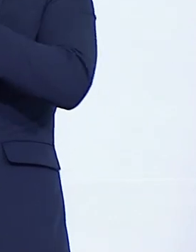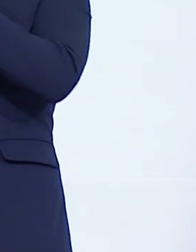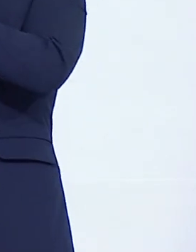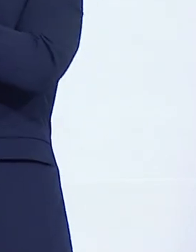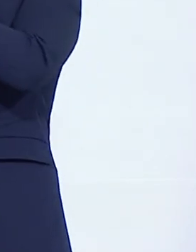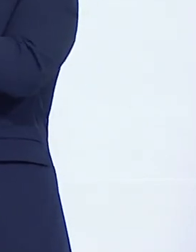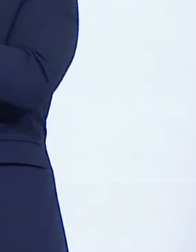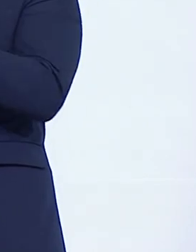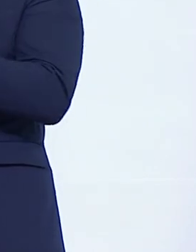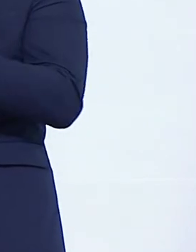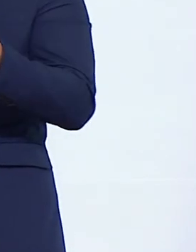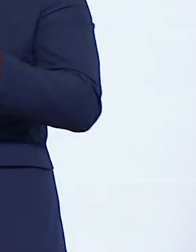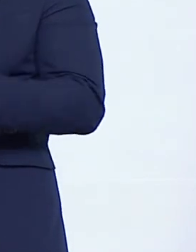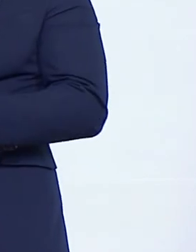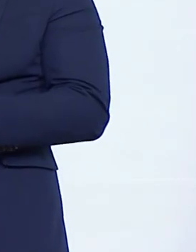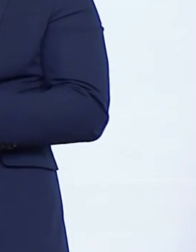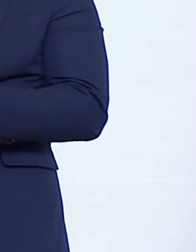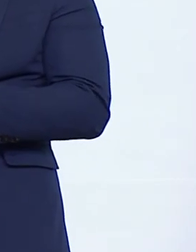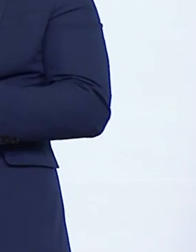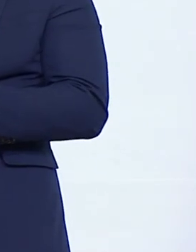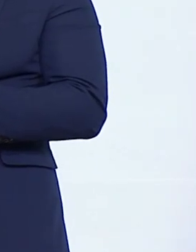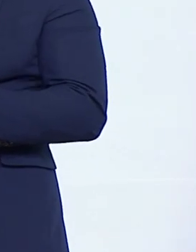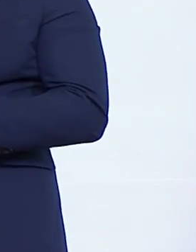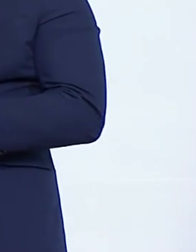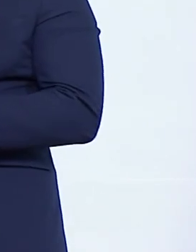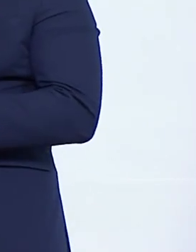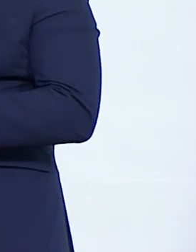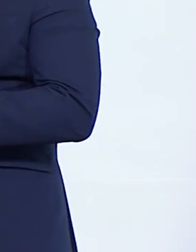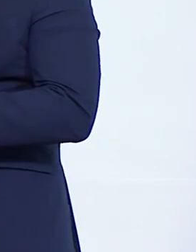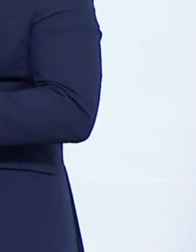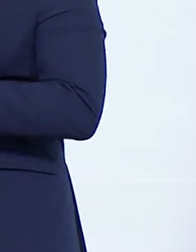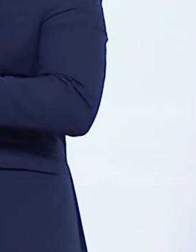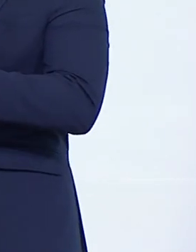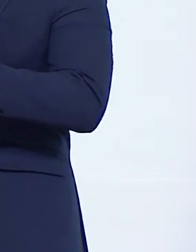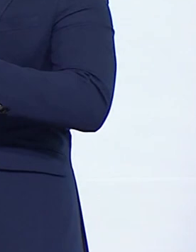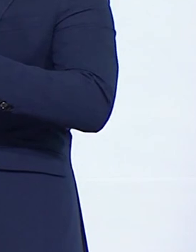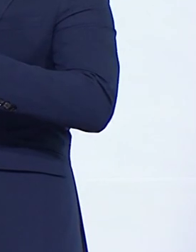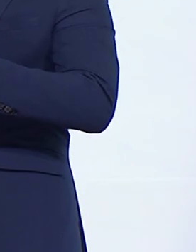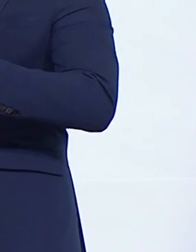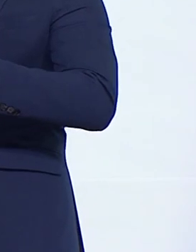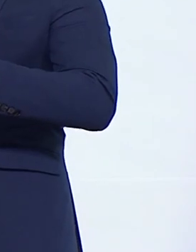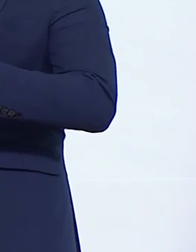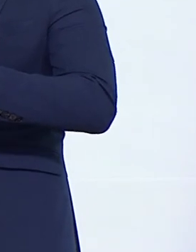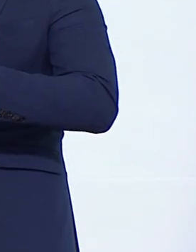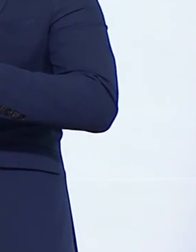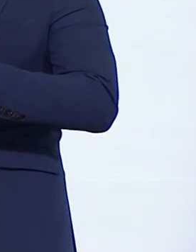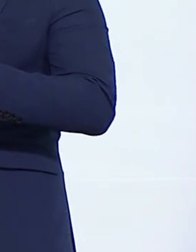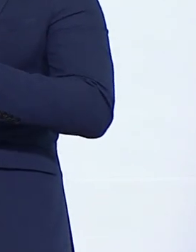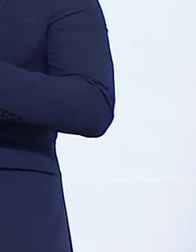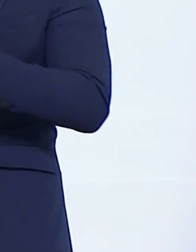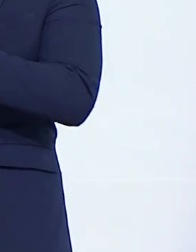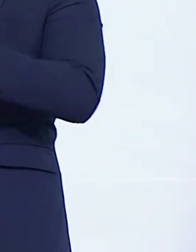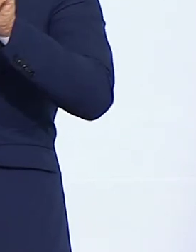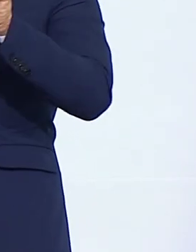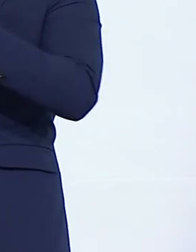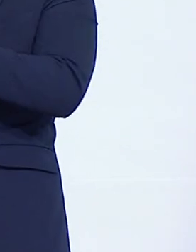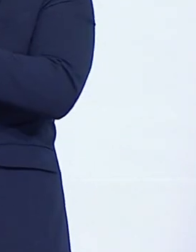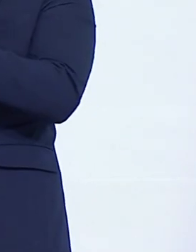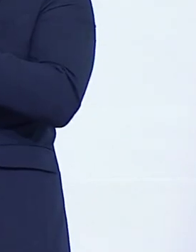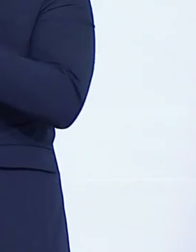Acho que houve muitas conquistas, conquistas extraordinárias e também muitas perdas.